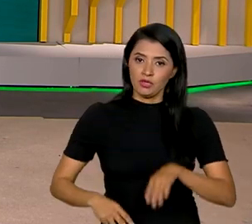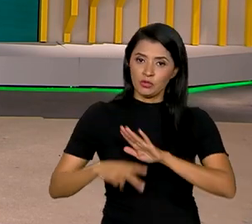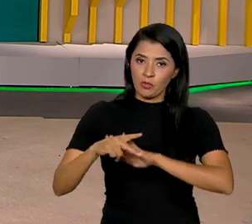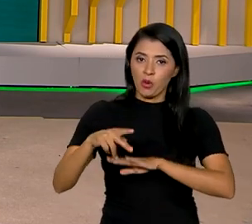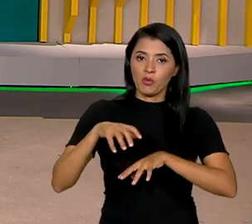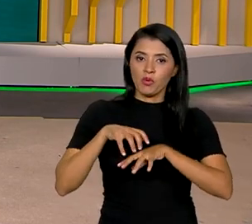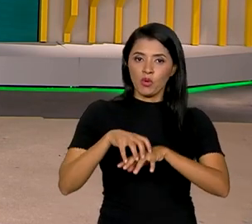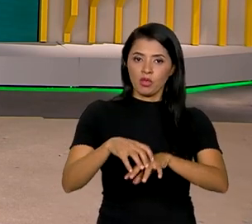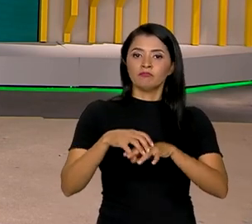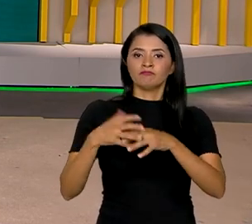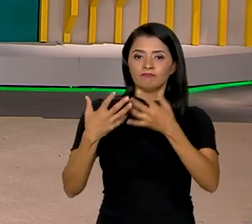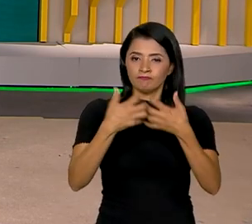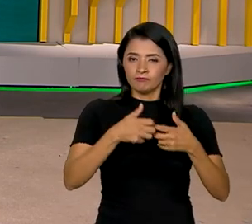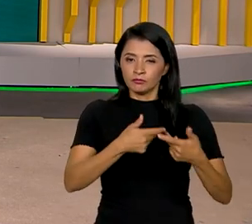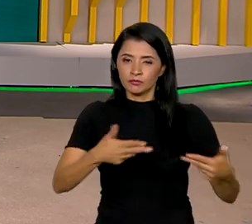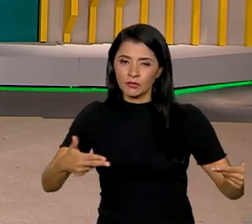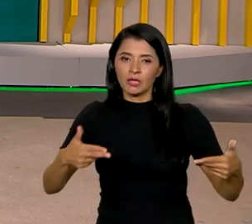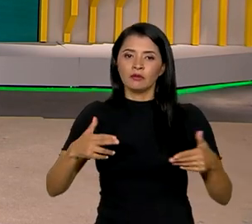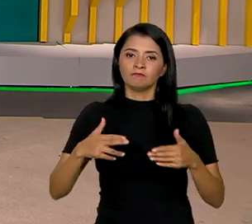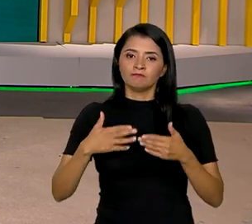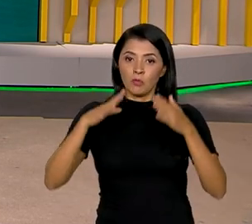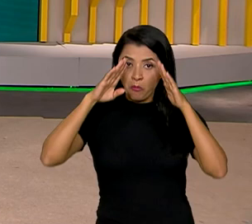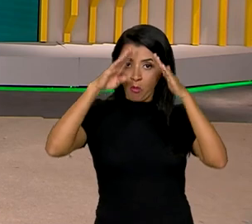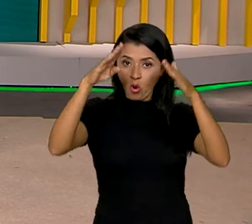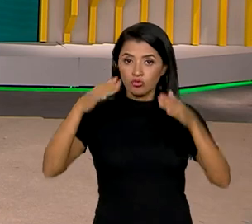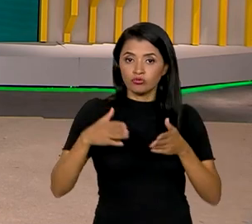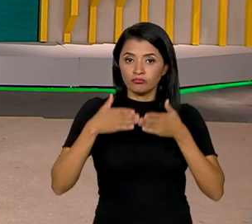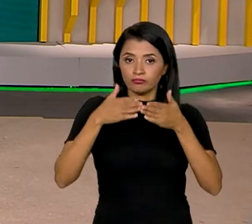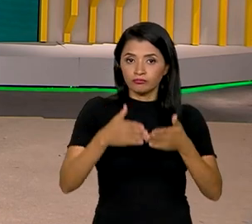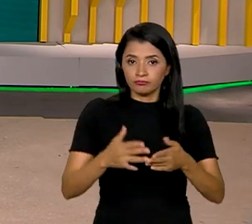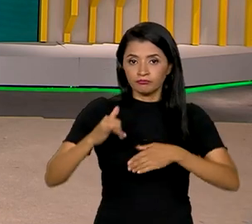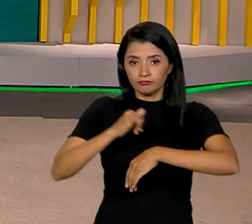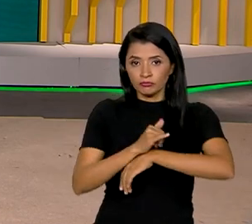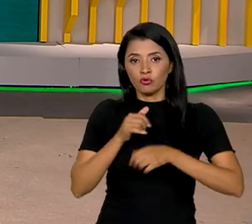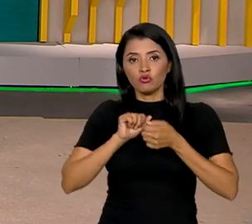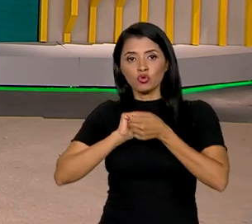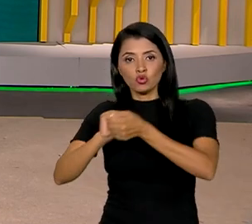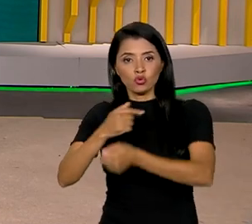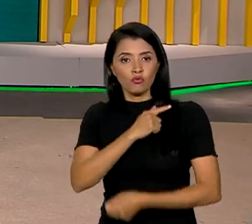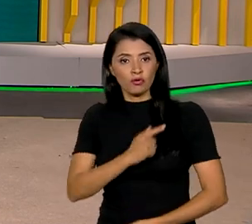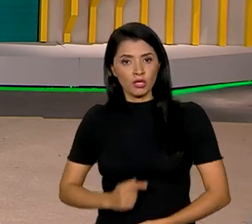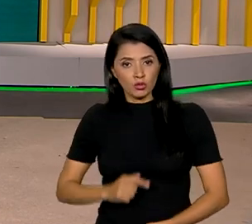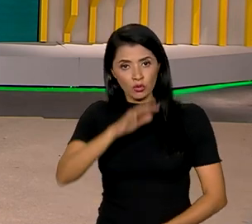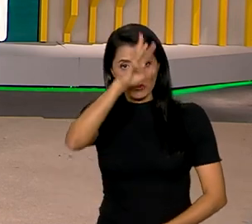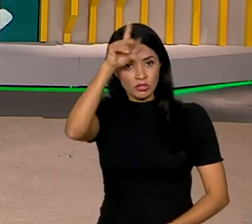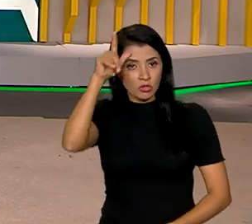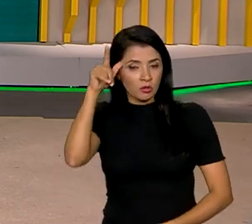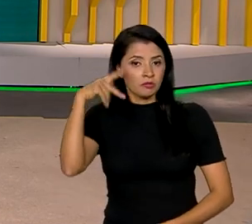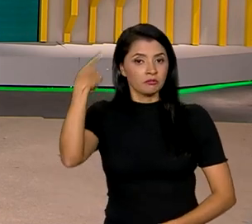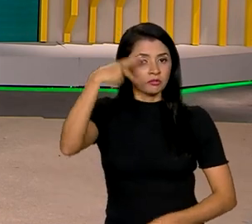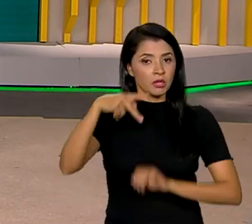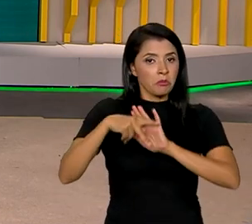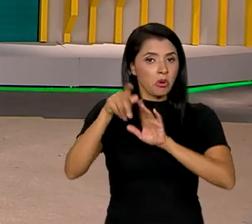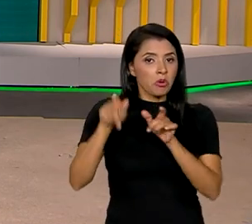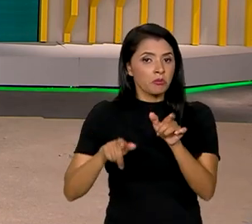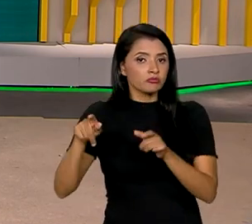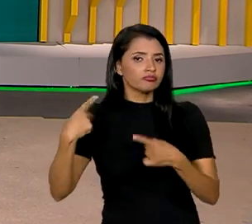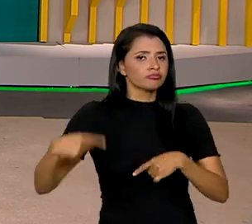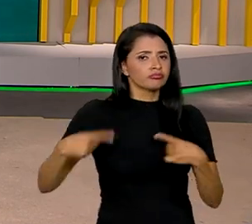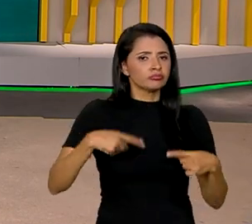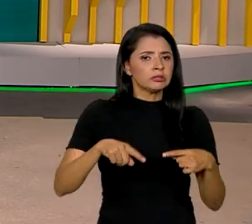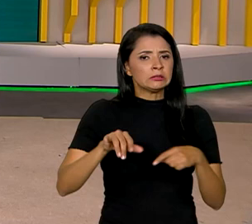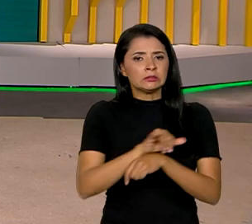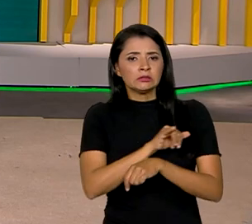transportes e dos portos e aeroportos se reuniram com o governador do Amazonas e com parlamentares para discutir ações